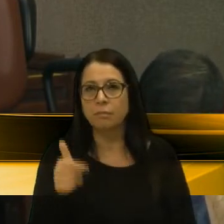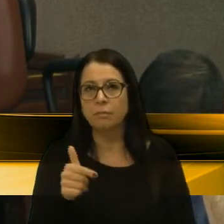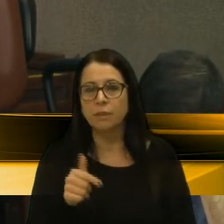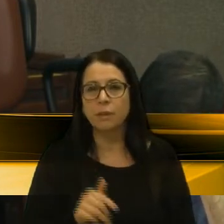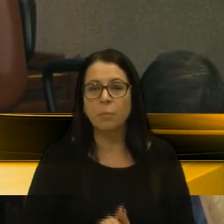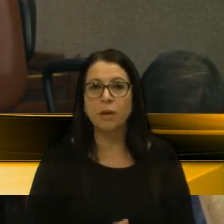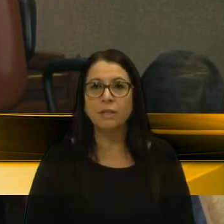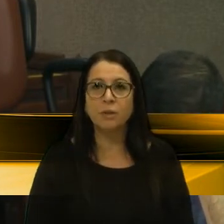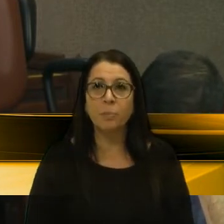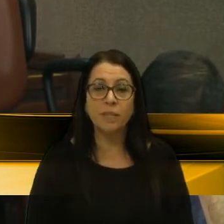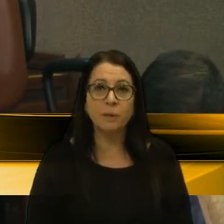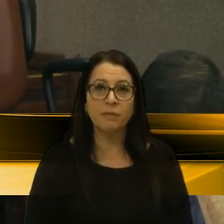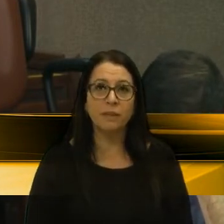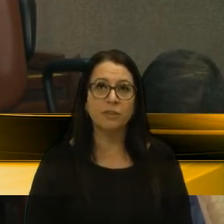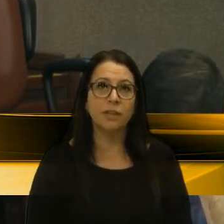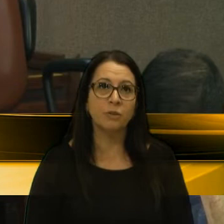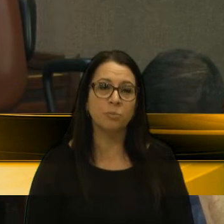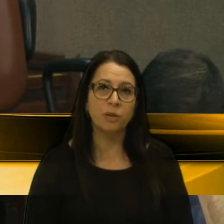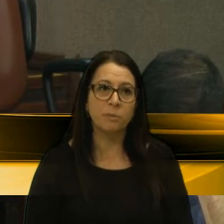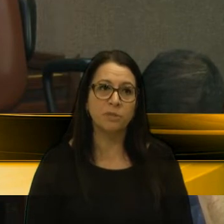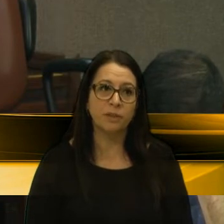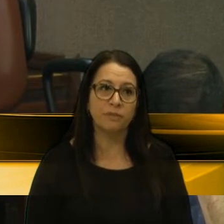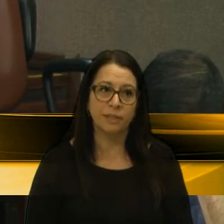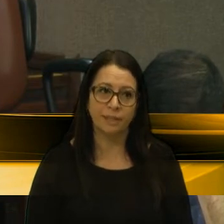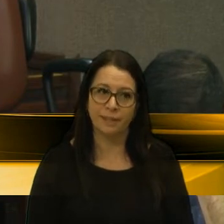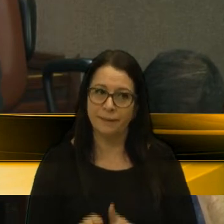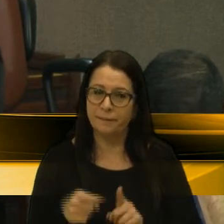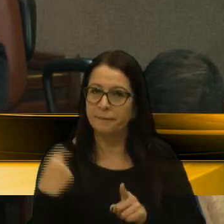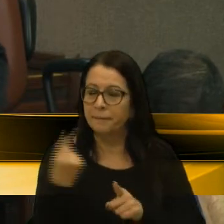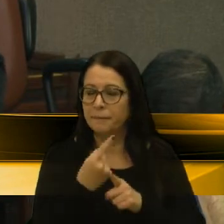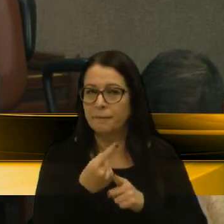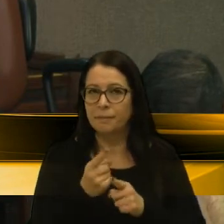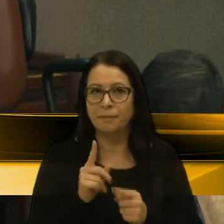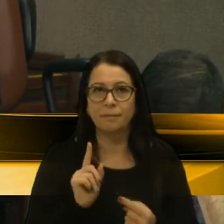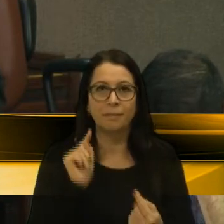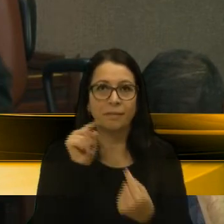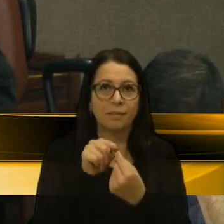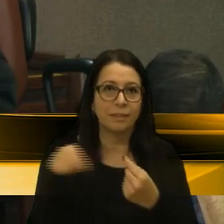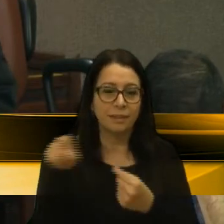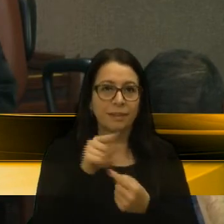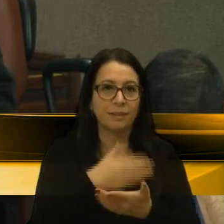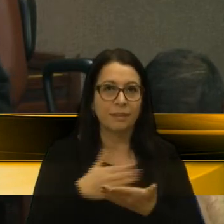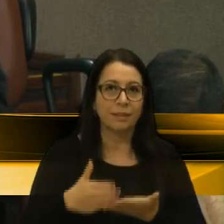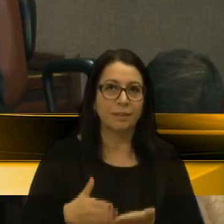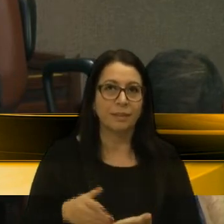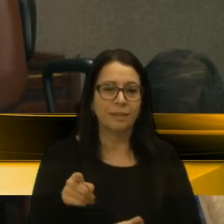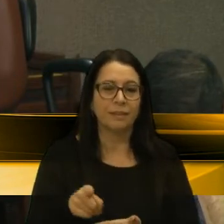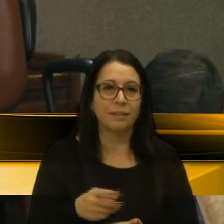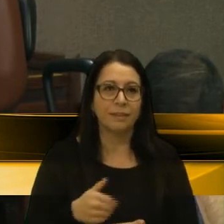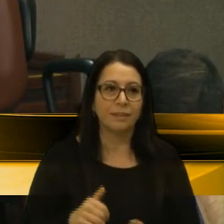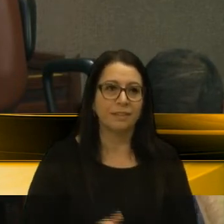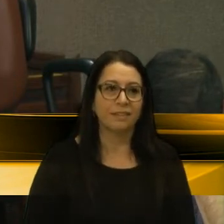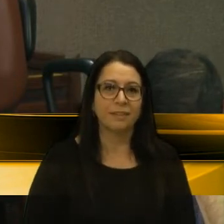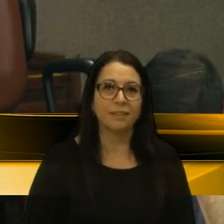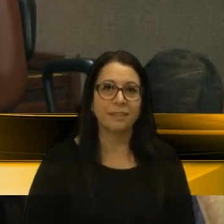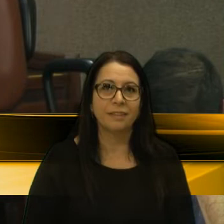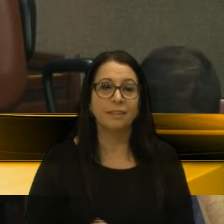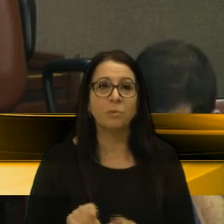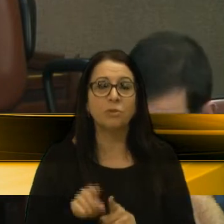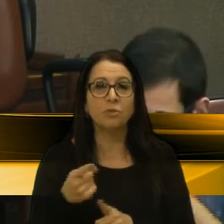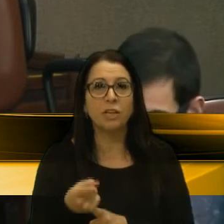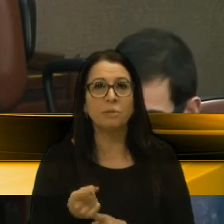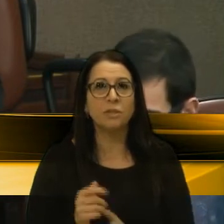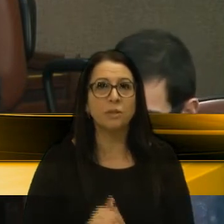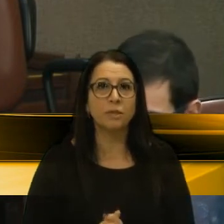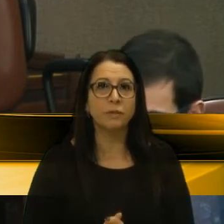perdeu o objeto, do ponto de vista do objetivo inicial da convocação da secretária. Pois não, vereador